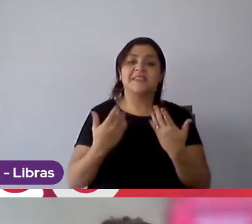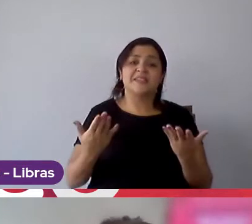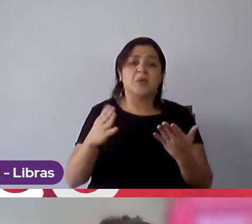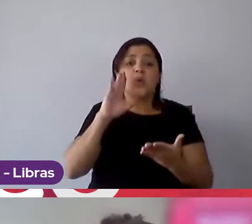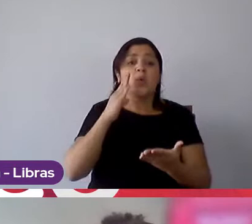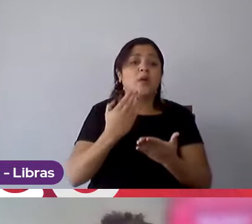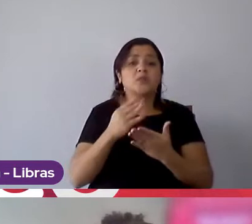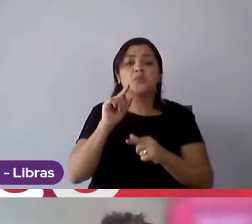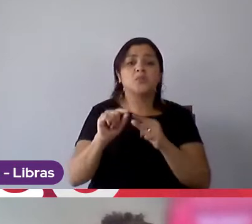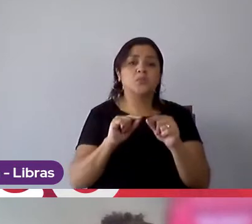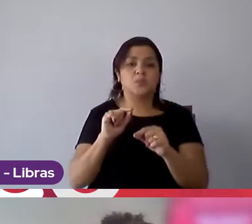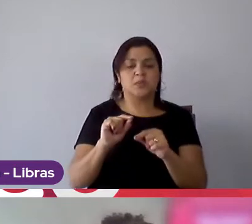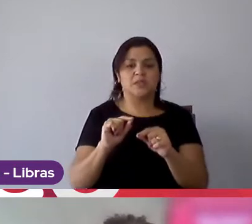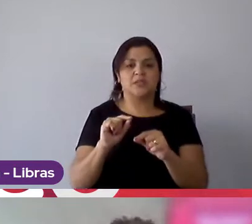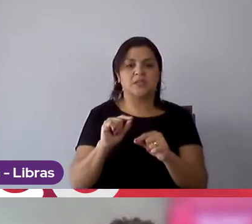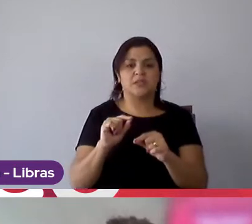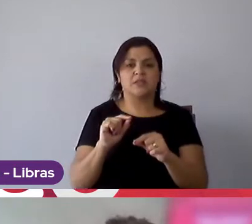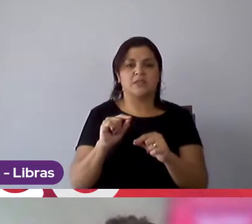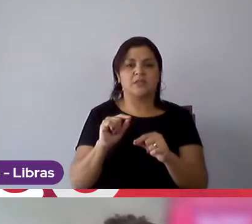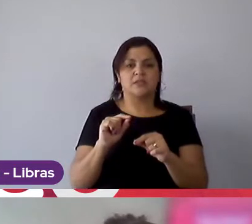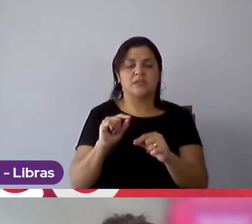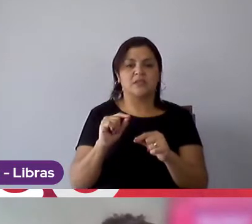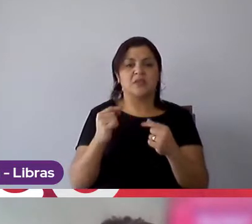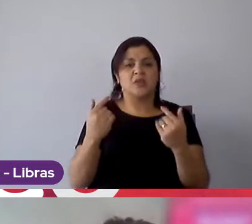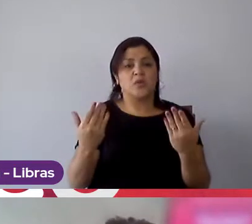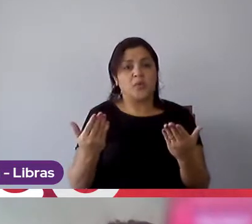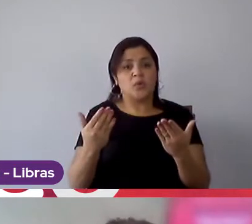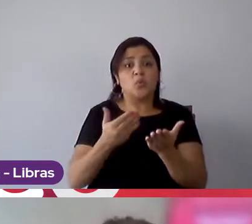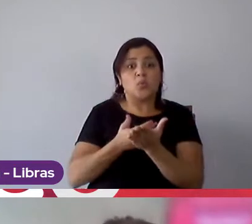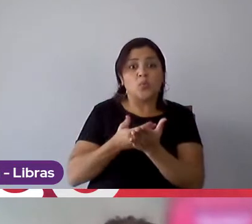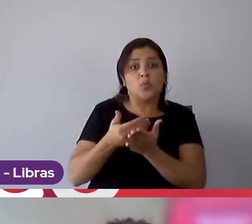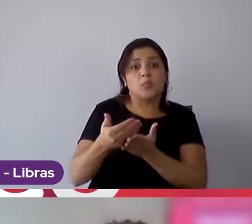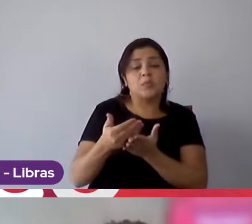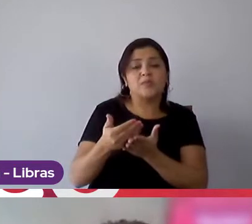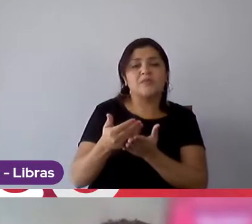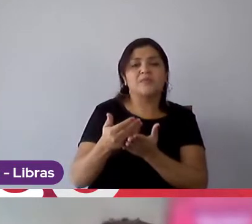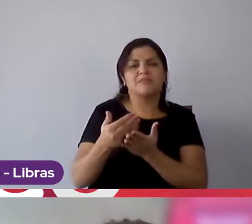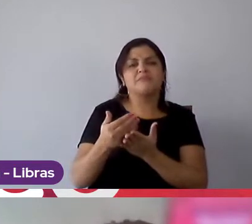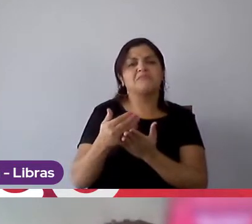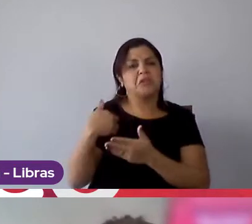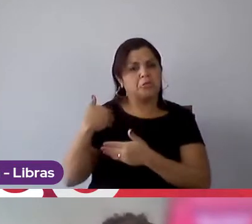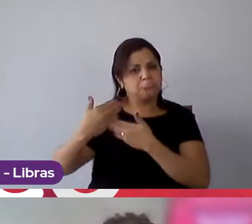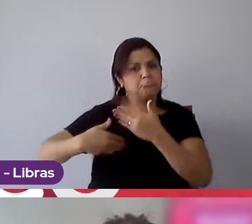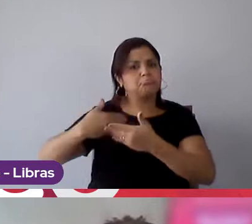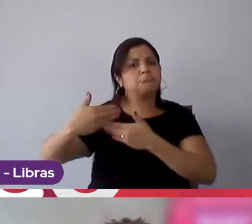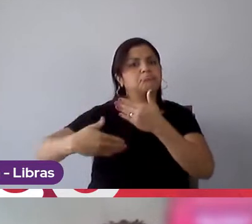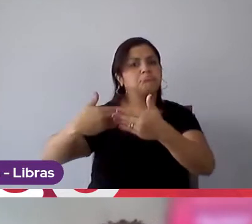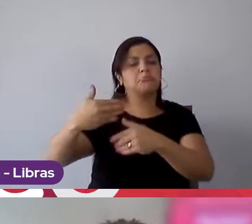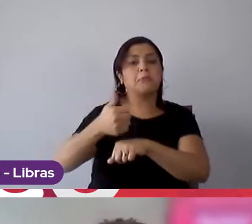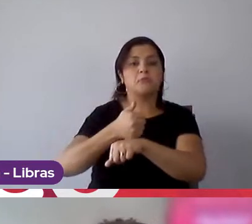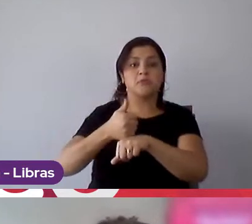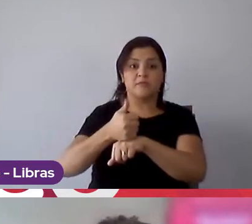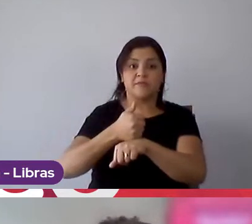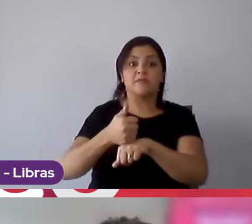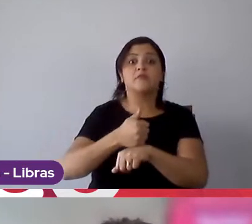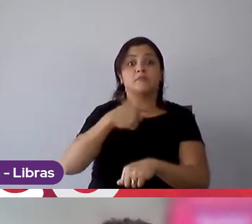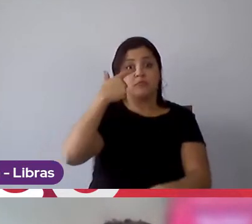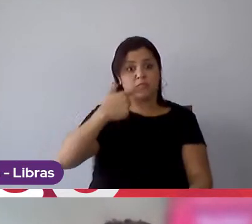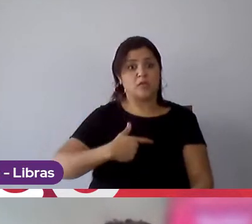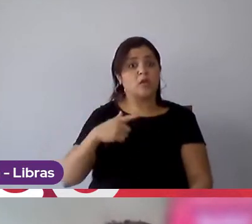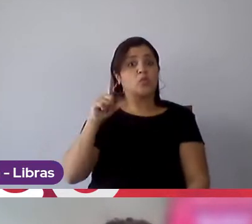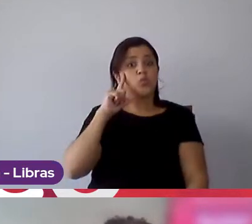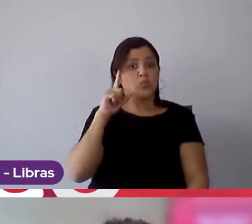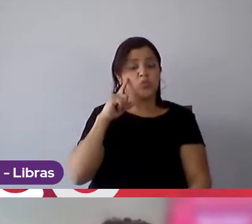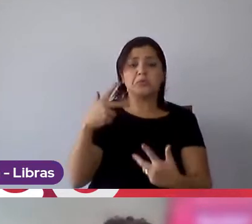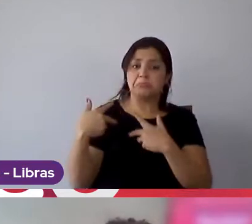acredito que, desde esse, desde o início, né, eu venho me desenvolvendo a cada dia, eu sinto isso, eu